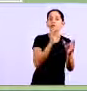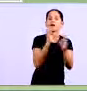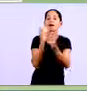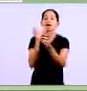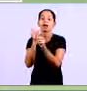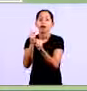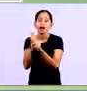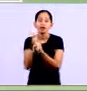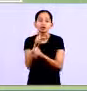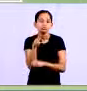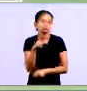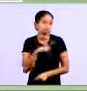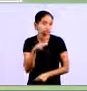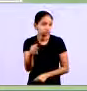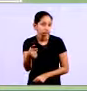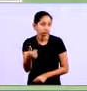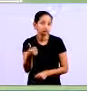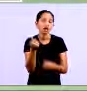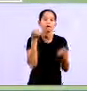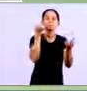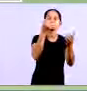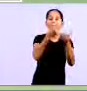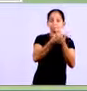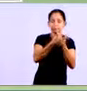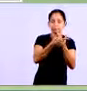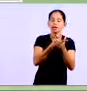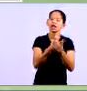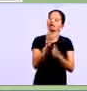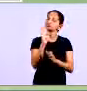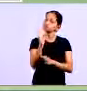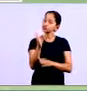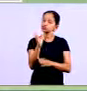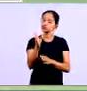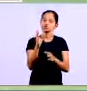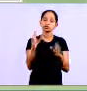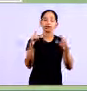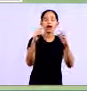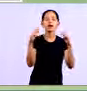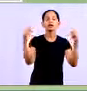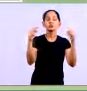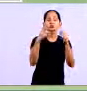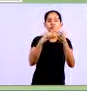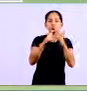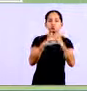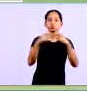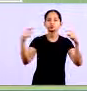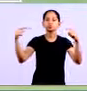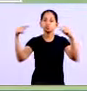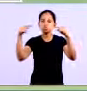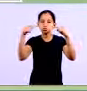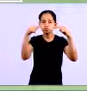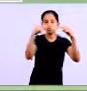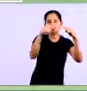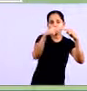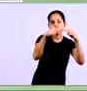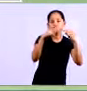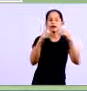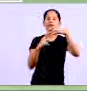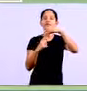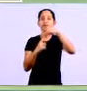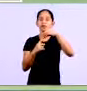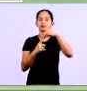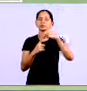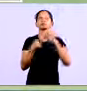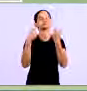vai vir aqui e olhar, tá? E o valor que você tem que pagar vai estar aqui, que você pagou, está aqui, certo? Então, isso é importante você ter esse